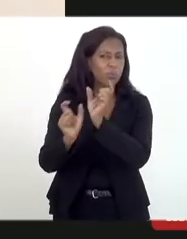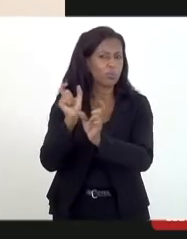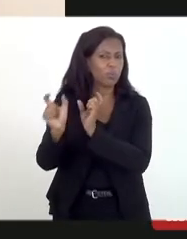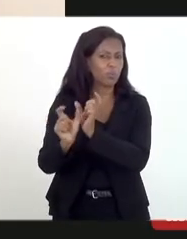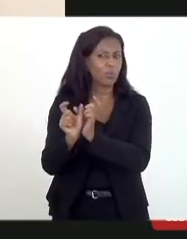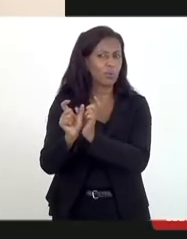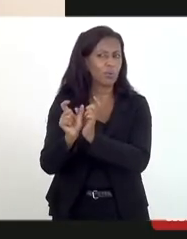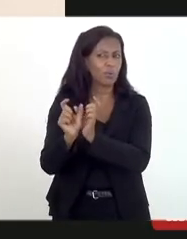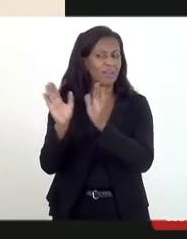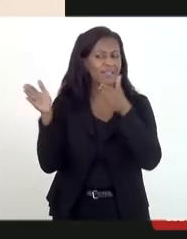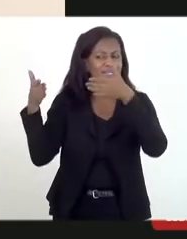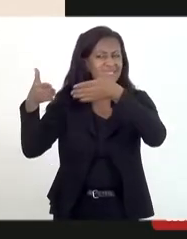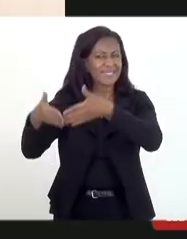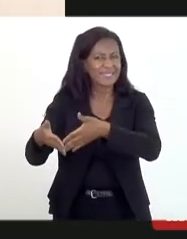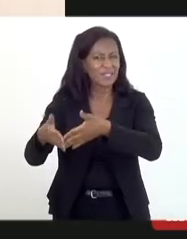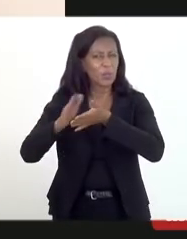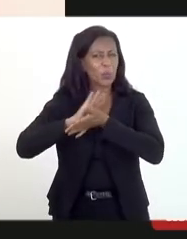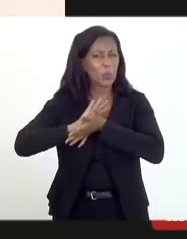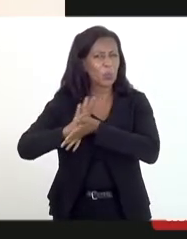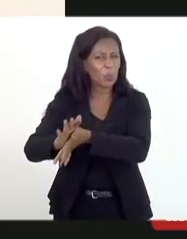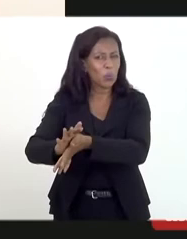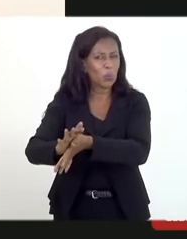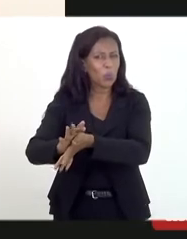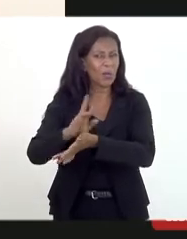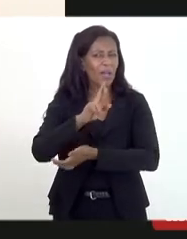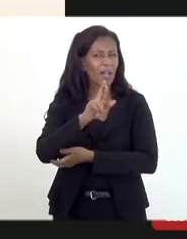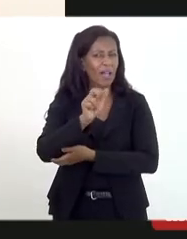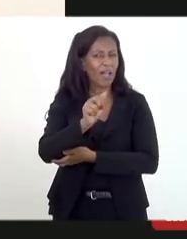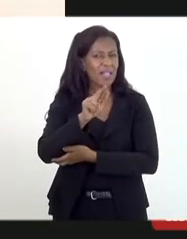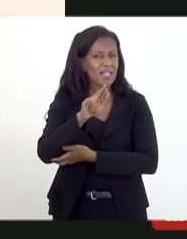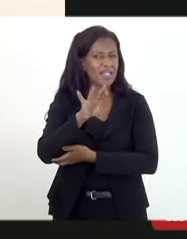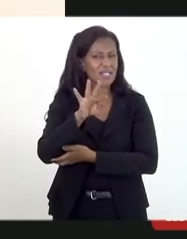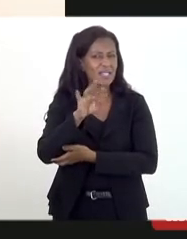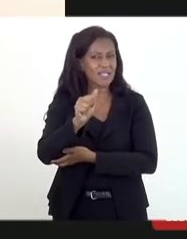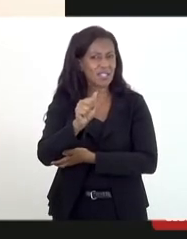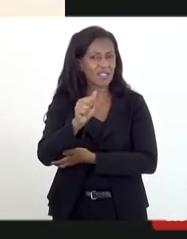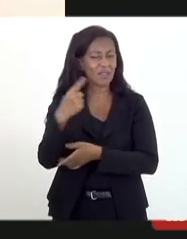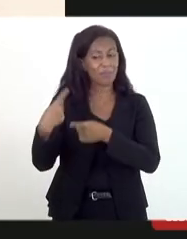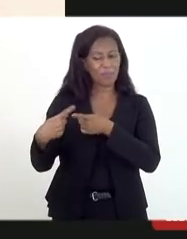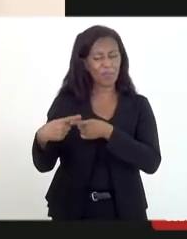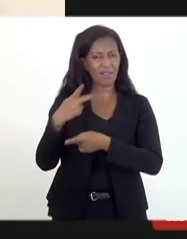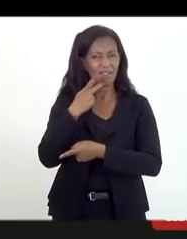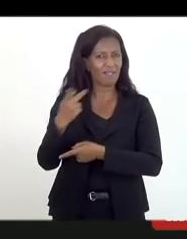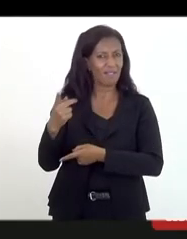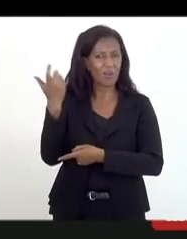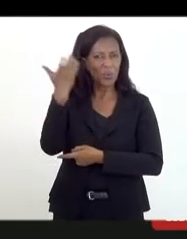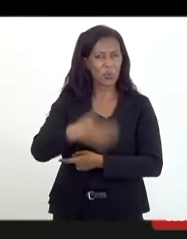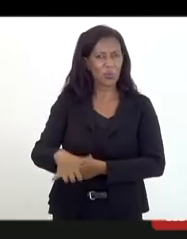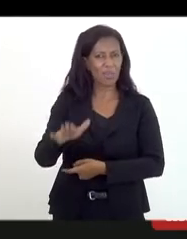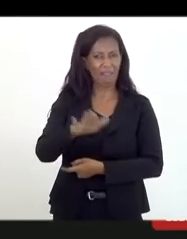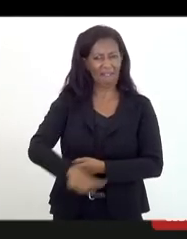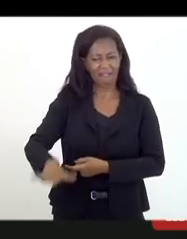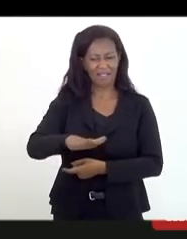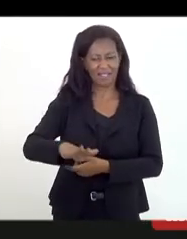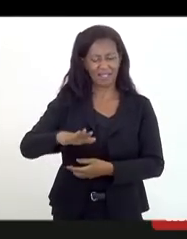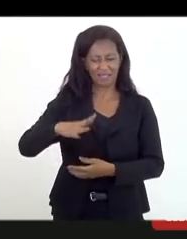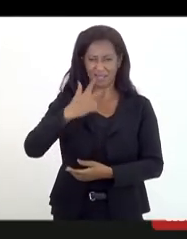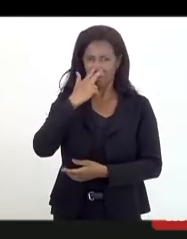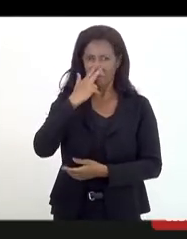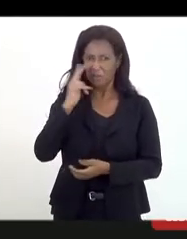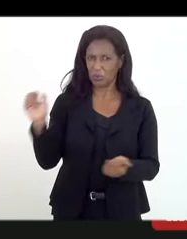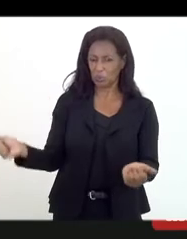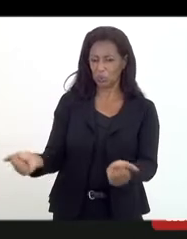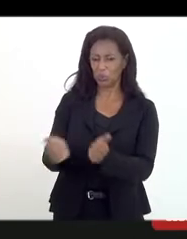um cunho racista, uma injúria qualificada porque ele dizia que a criança estivesse envolvida com